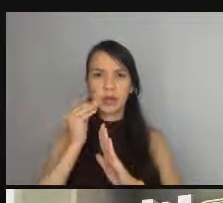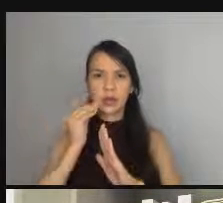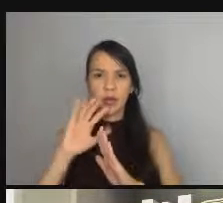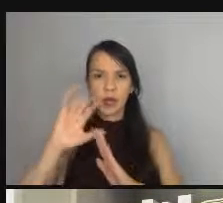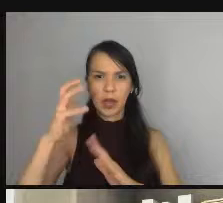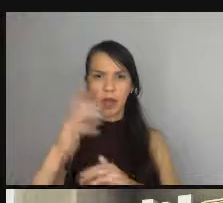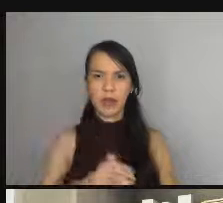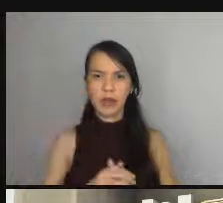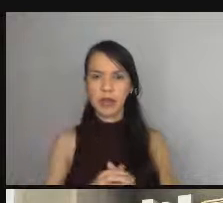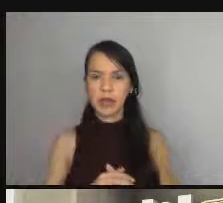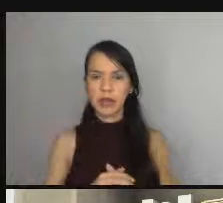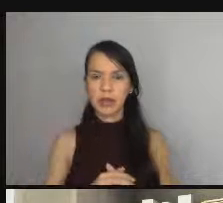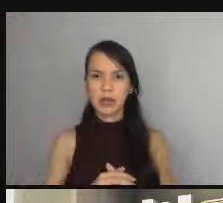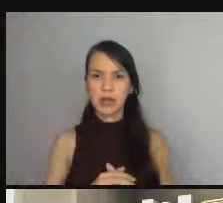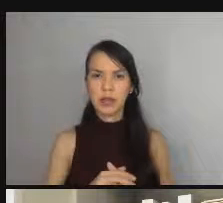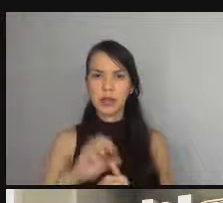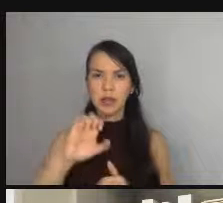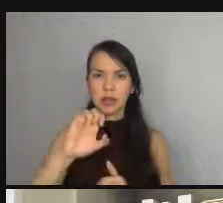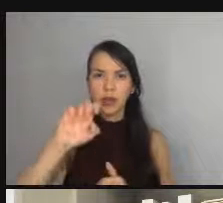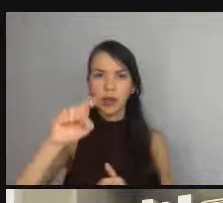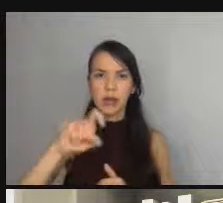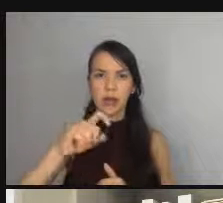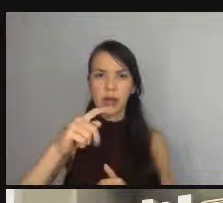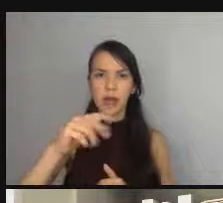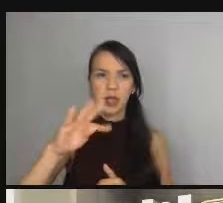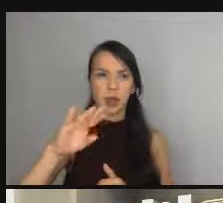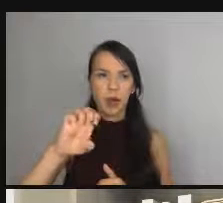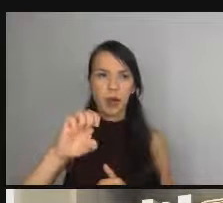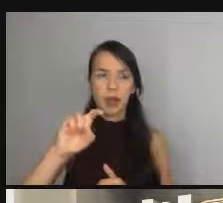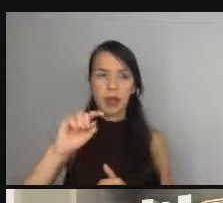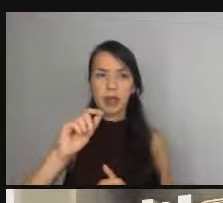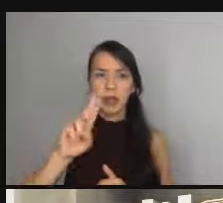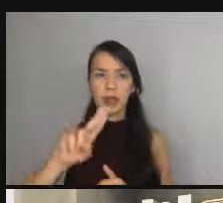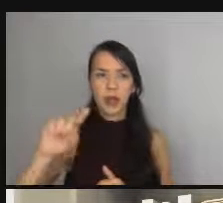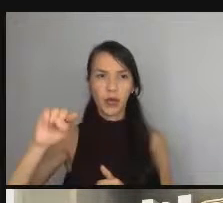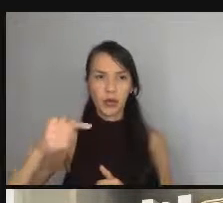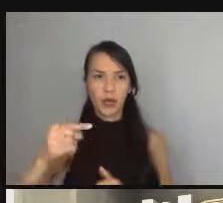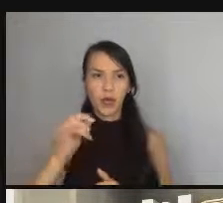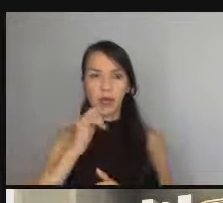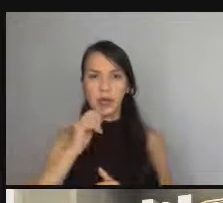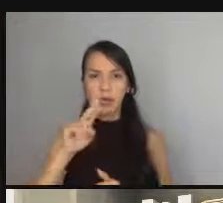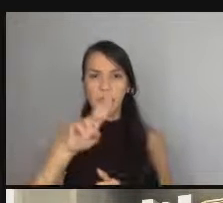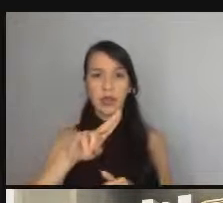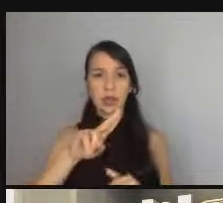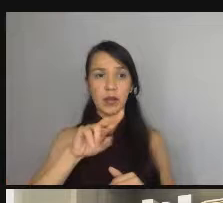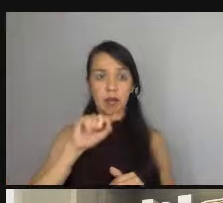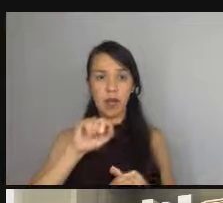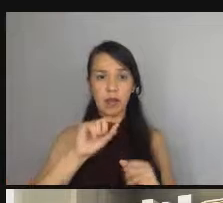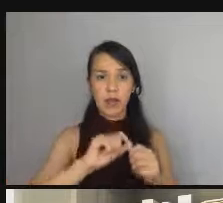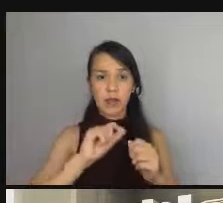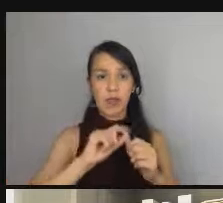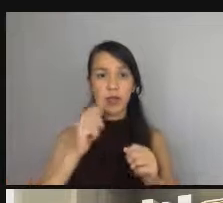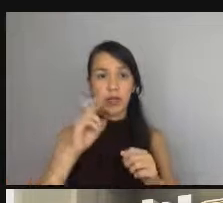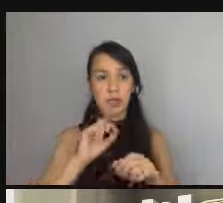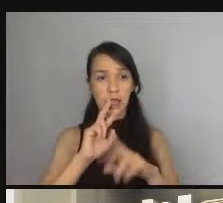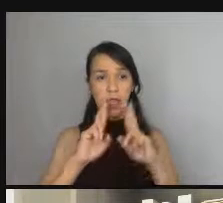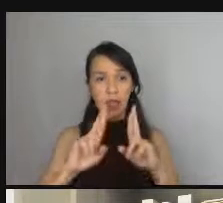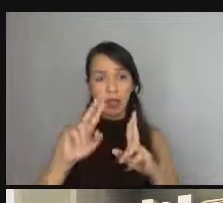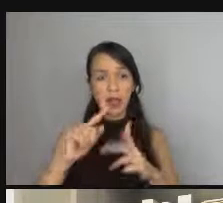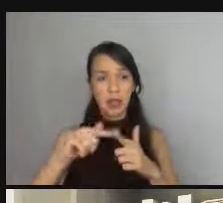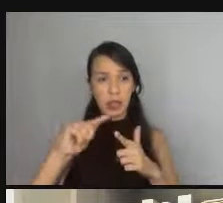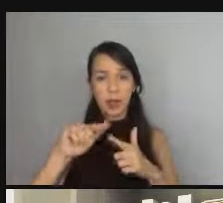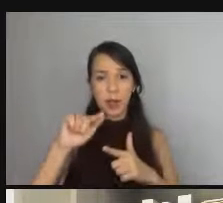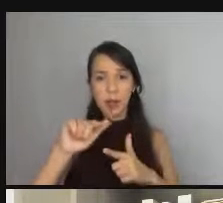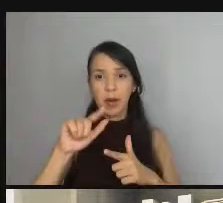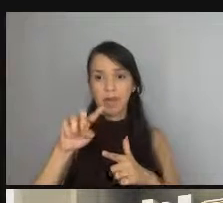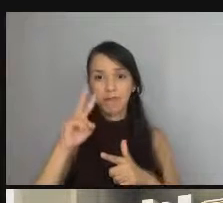o exponencial o expoente vírgula quando a gente rodar a gente espera que ele fale falhou tá